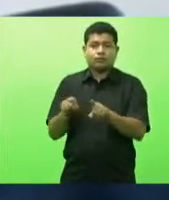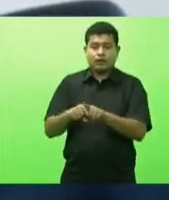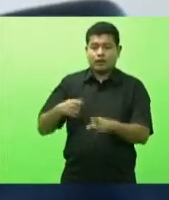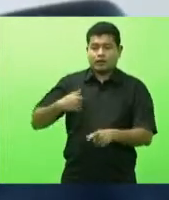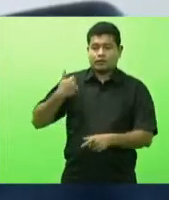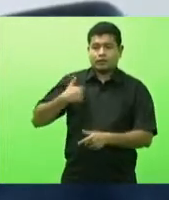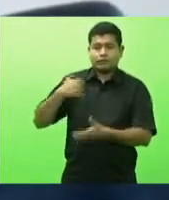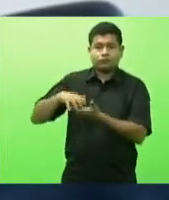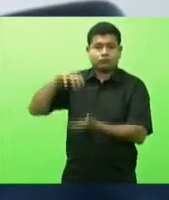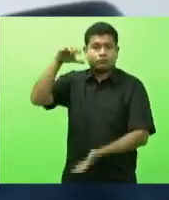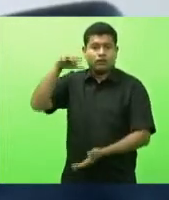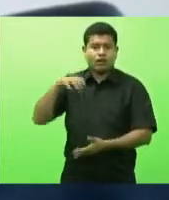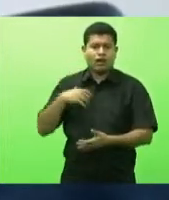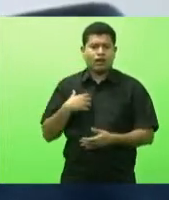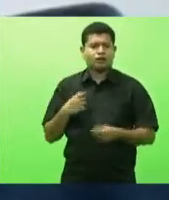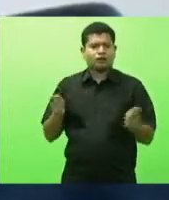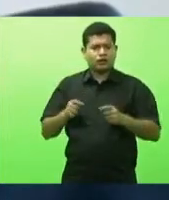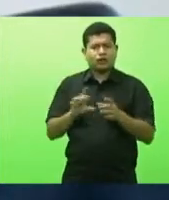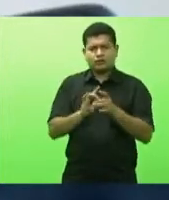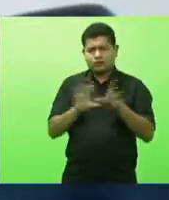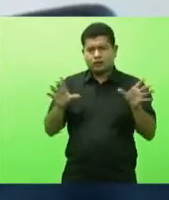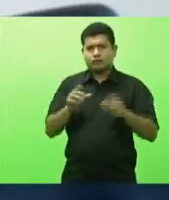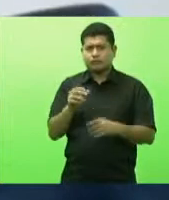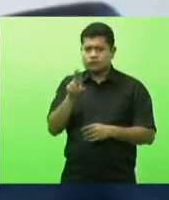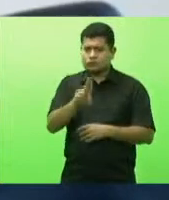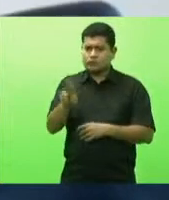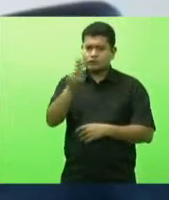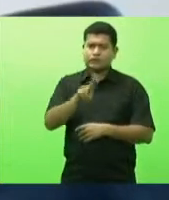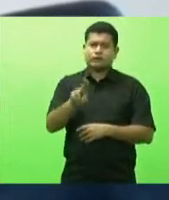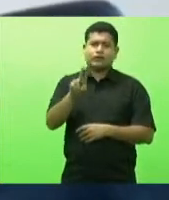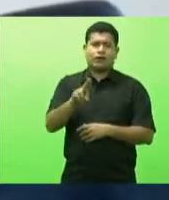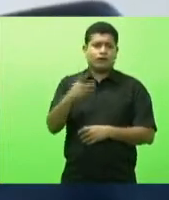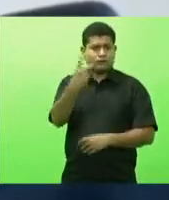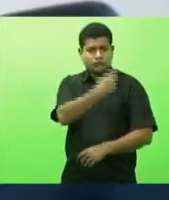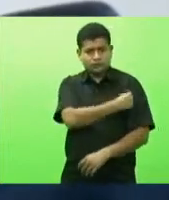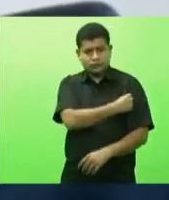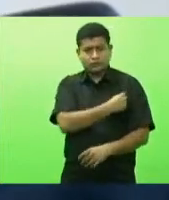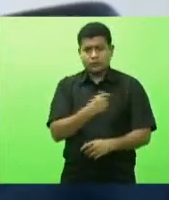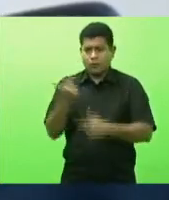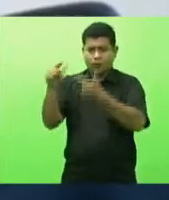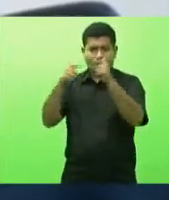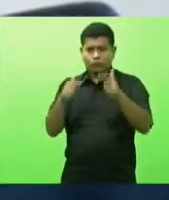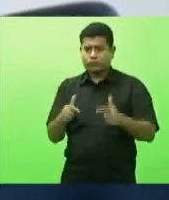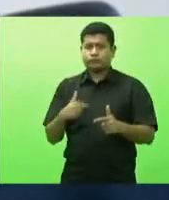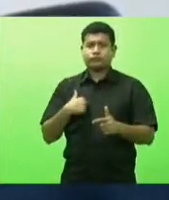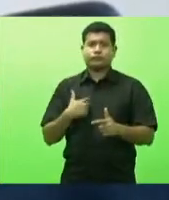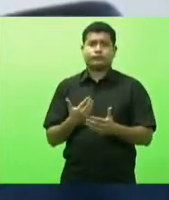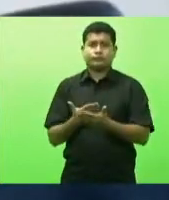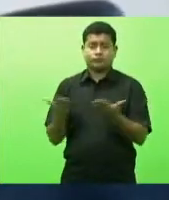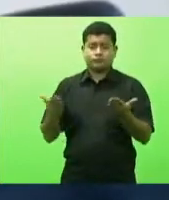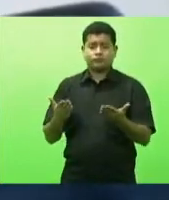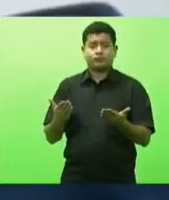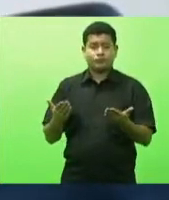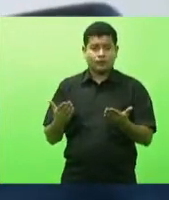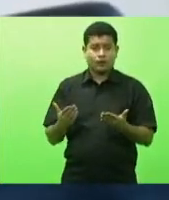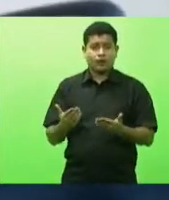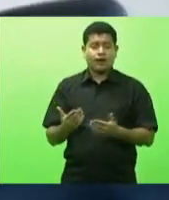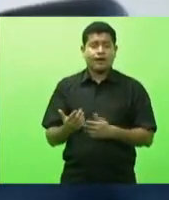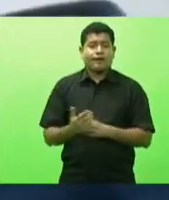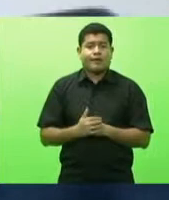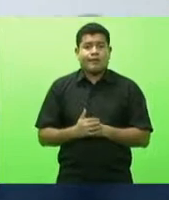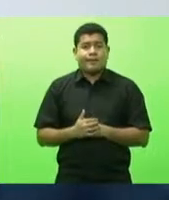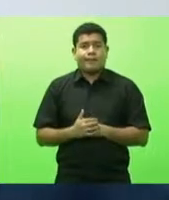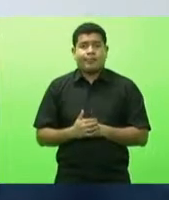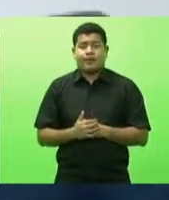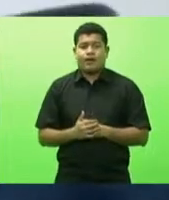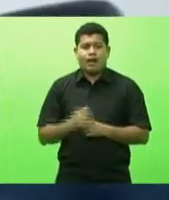que eles possam utilizar essas doses de vacinas e isso tem que ser pactuado em CIB que é dessa forma que a gente vai chancelar não há nenhuma